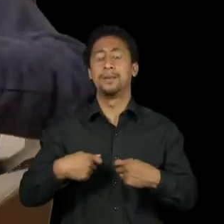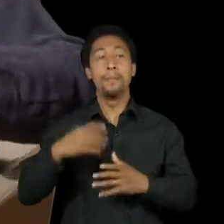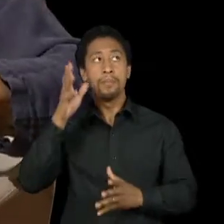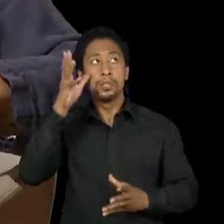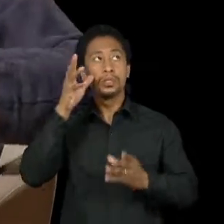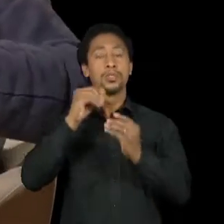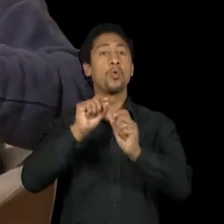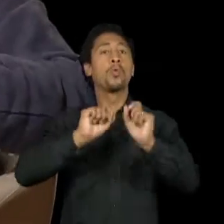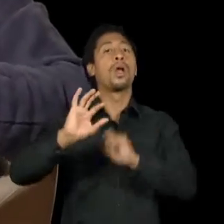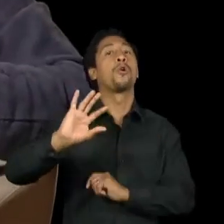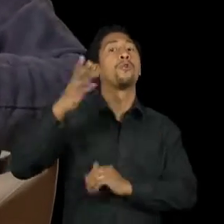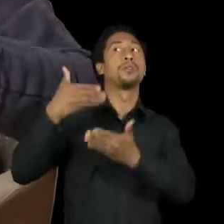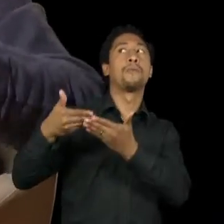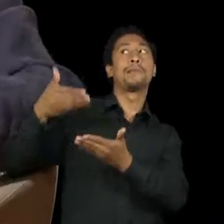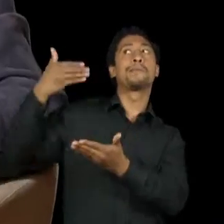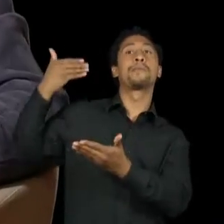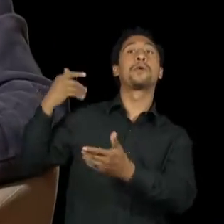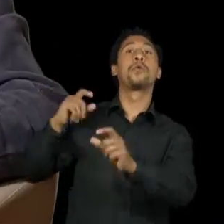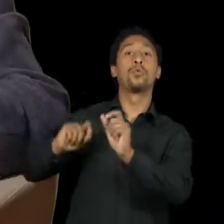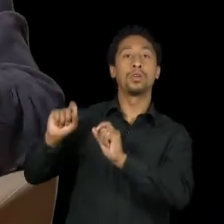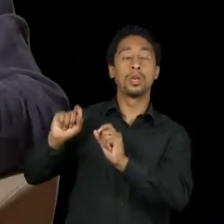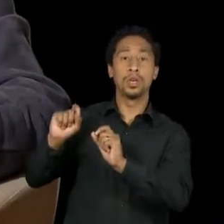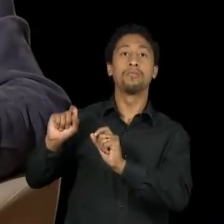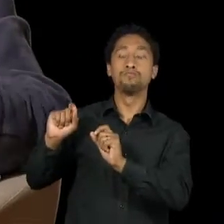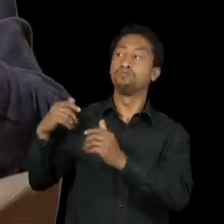que ele, deste arsenal,